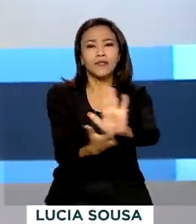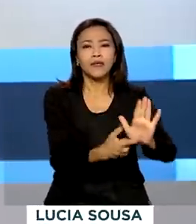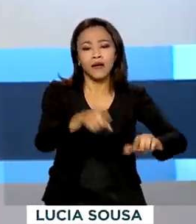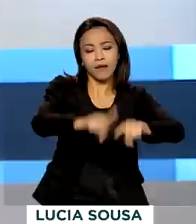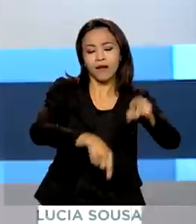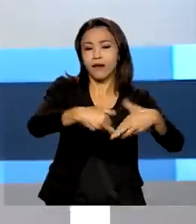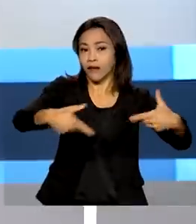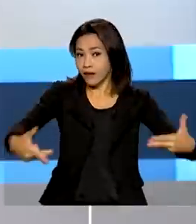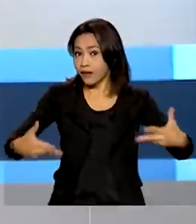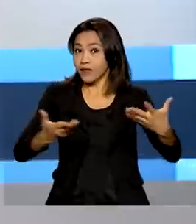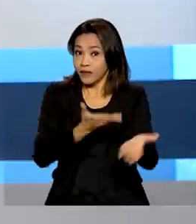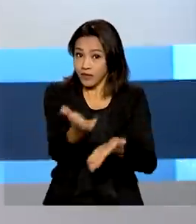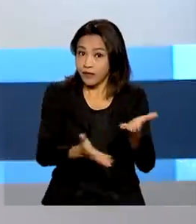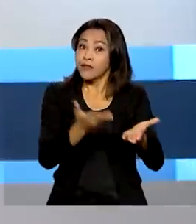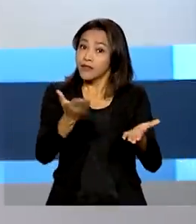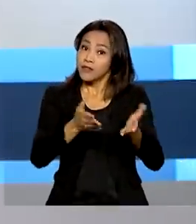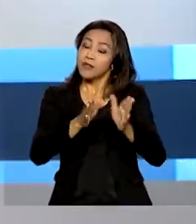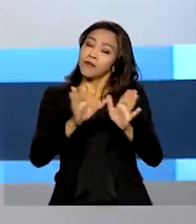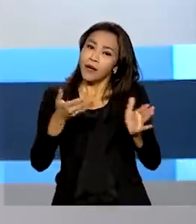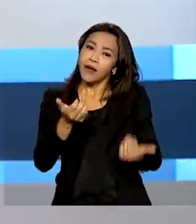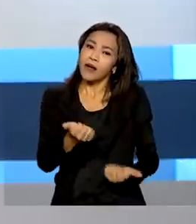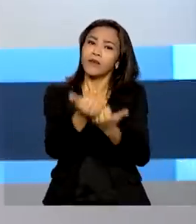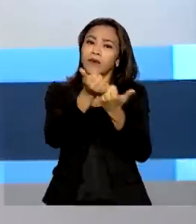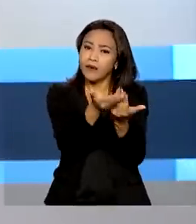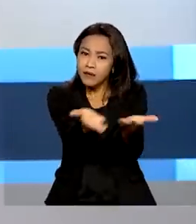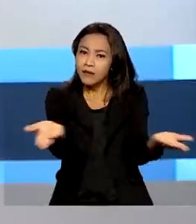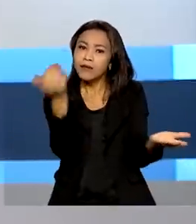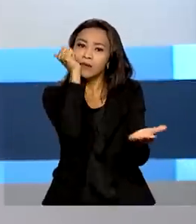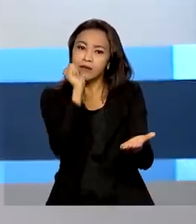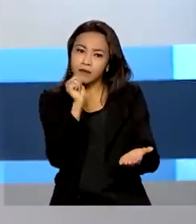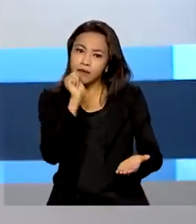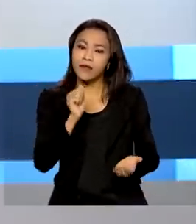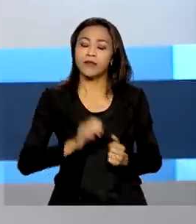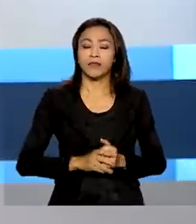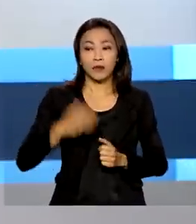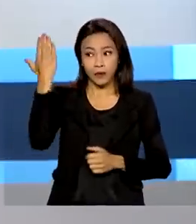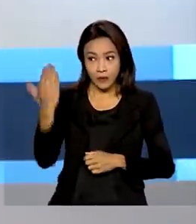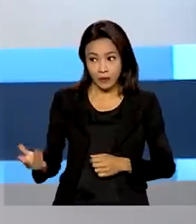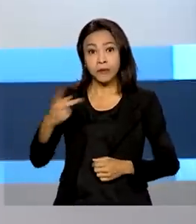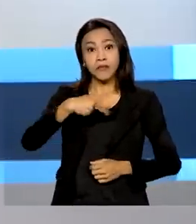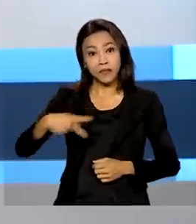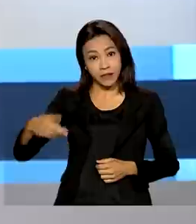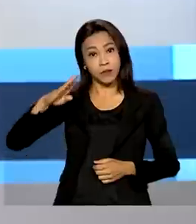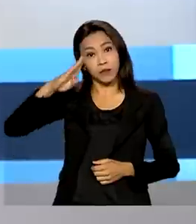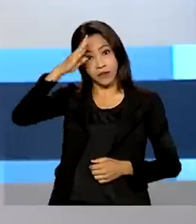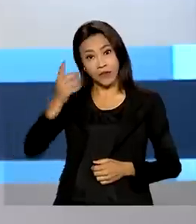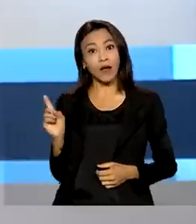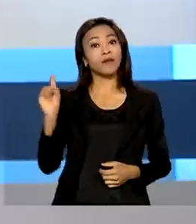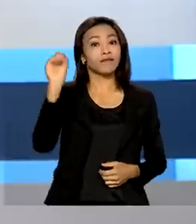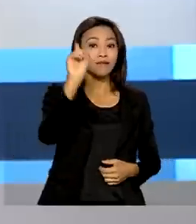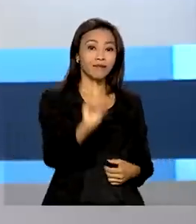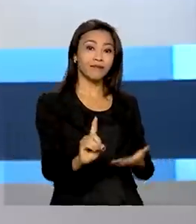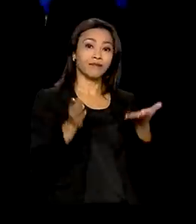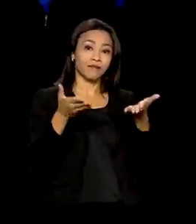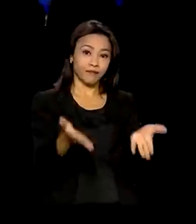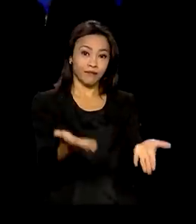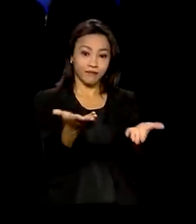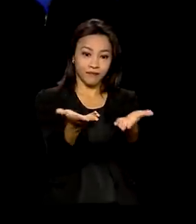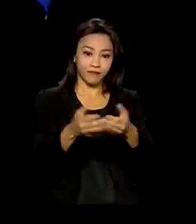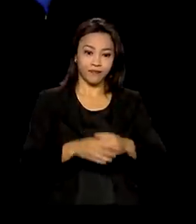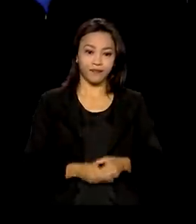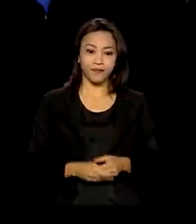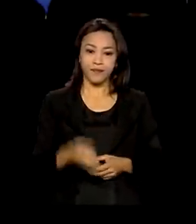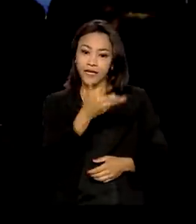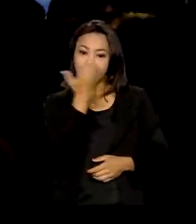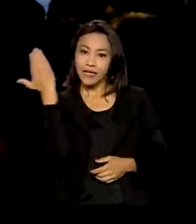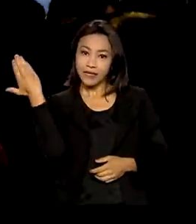necessidades das mulheres, além de um atendimento acolhedor. O presidente Jair Bolsonaro participou do lançamento do projeto. O